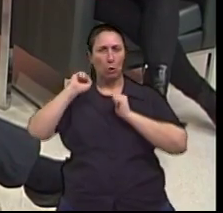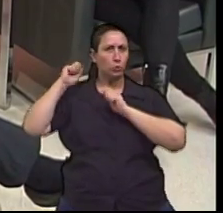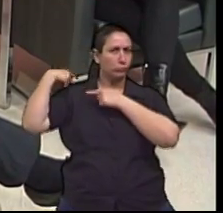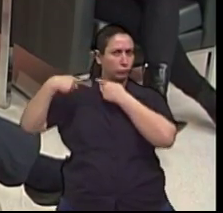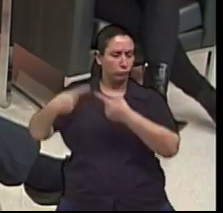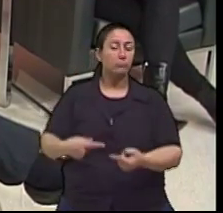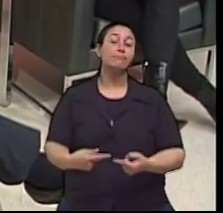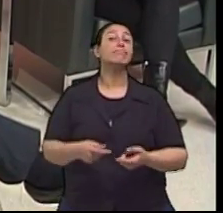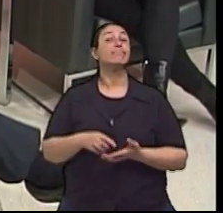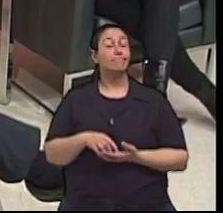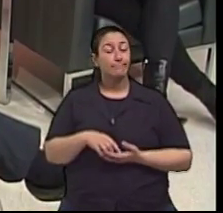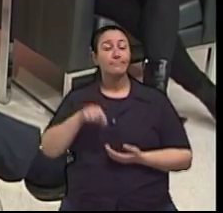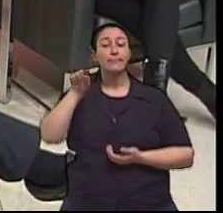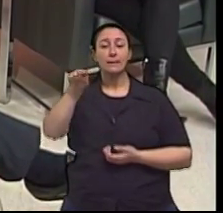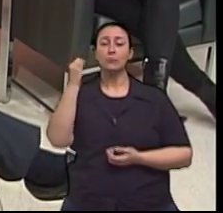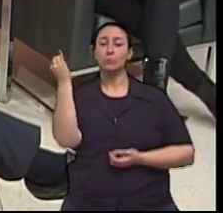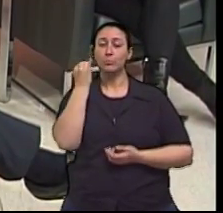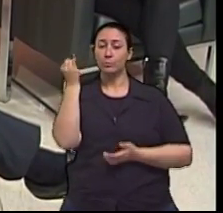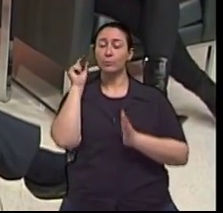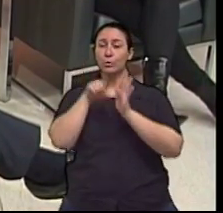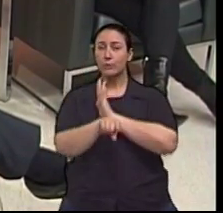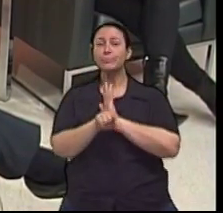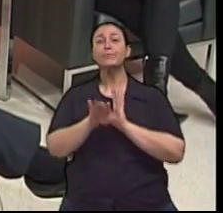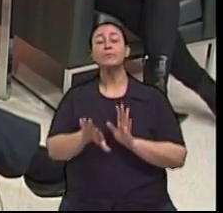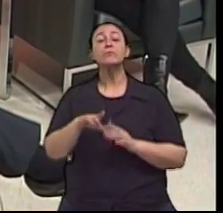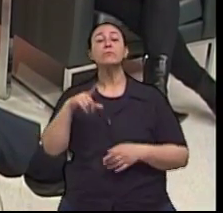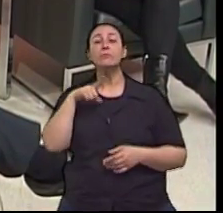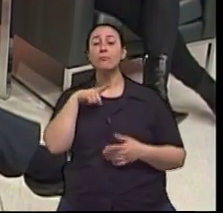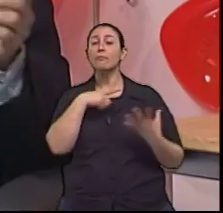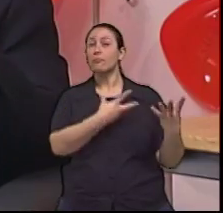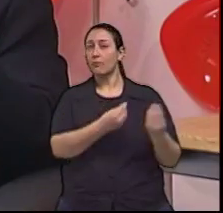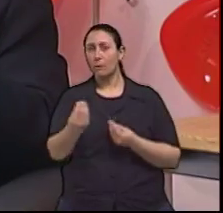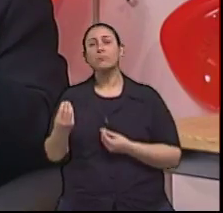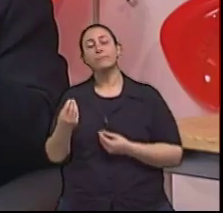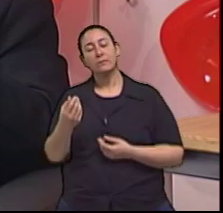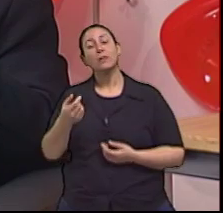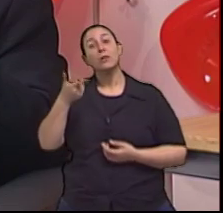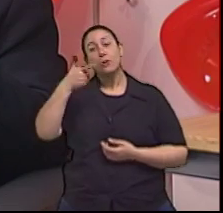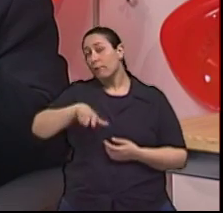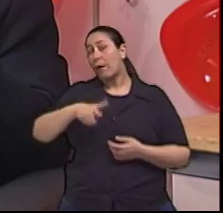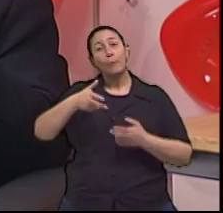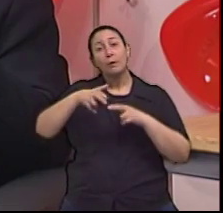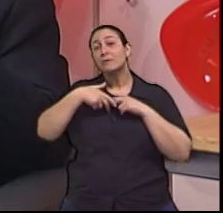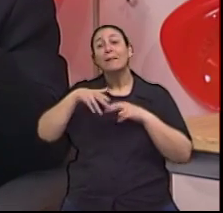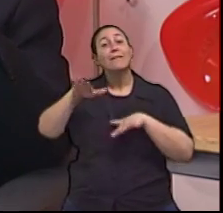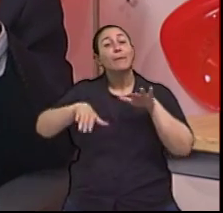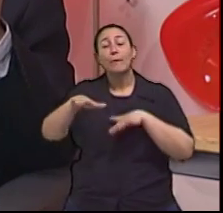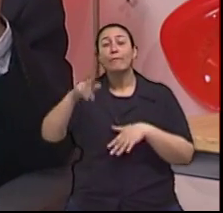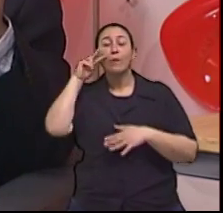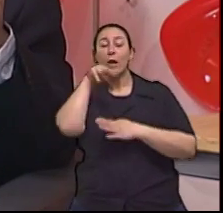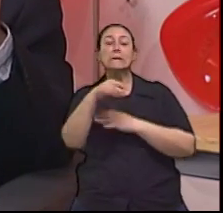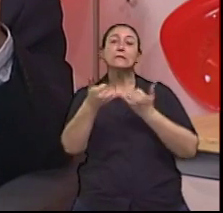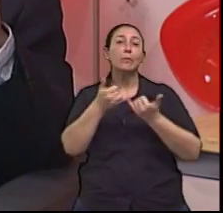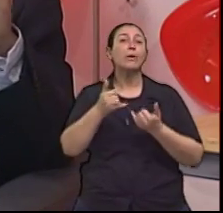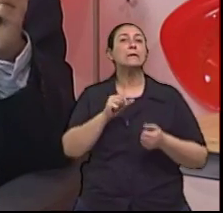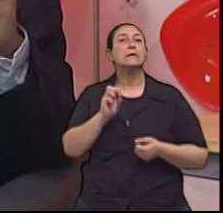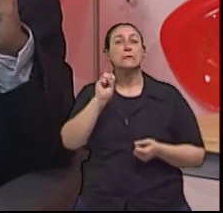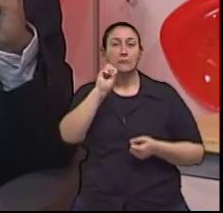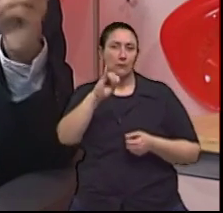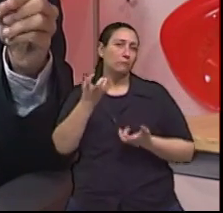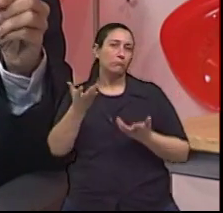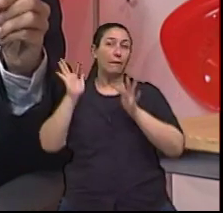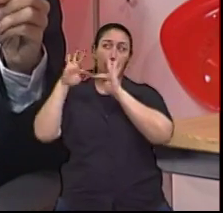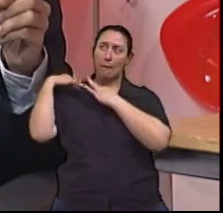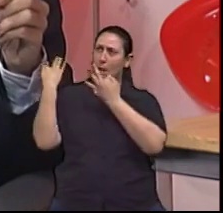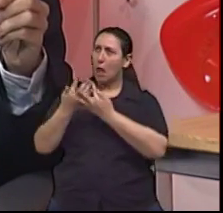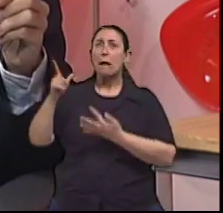Outra pergunta muitíssimo importante. Tem a ver, de novo, via os fatores de risco. Ah, ok. Então, é o indivíduo que